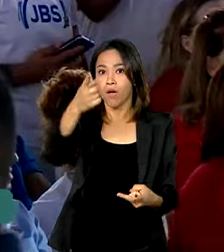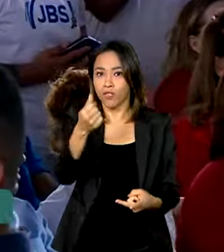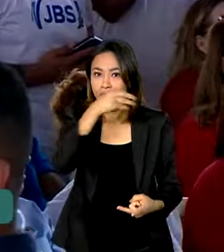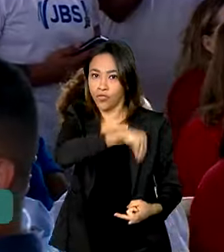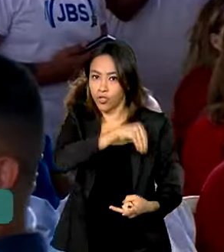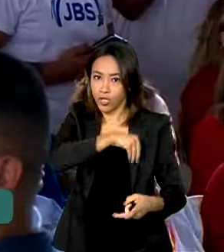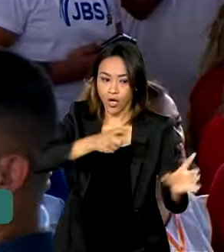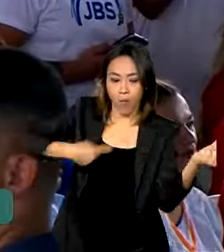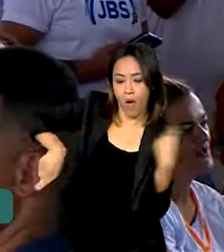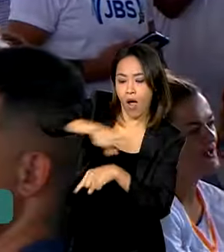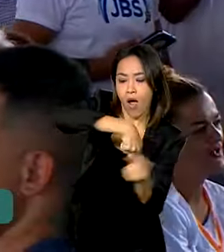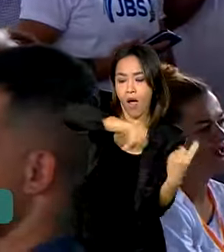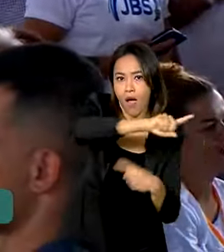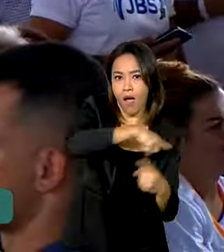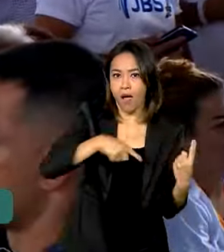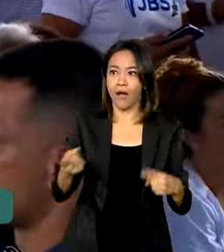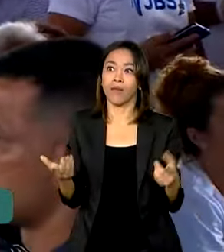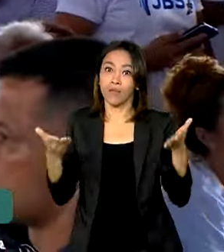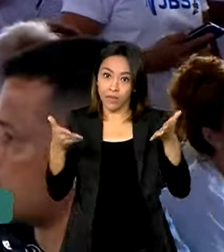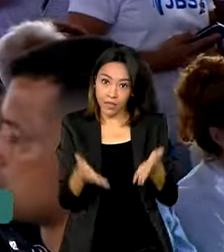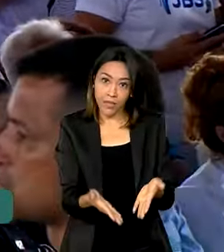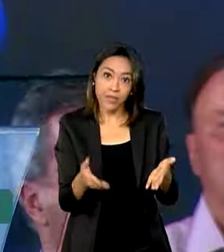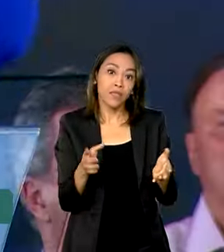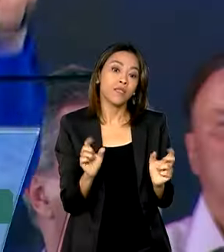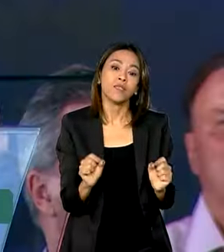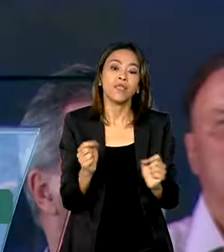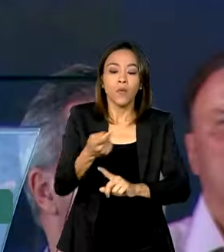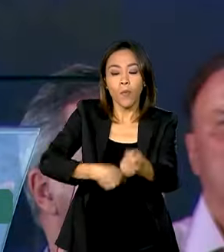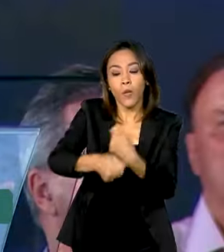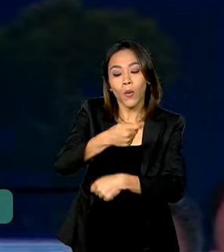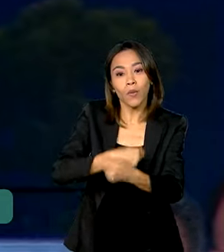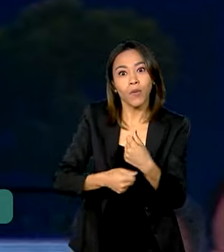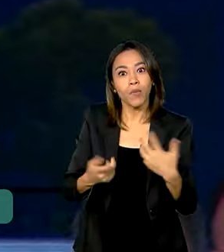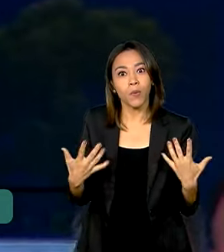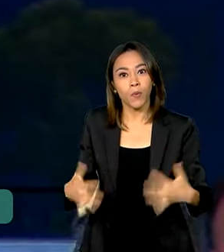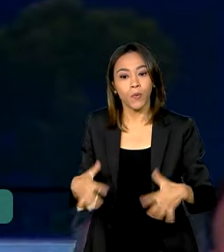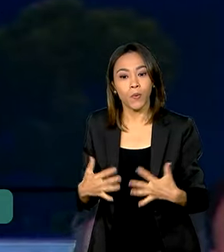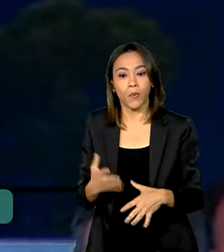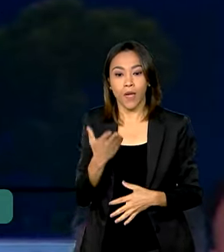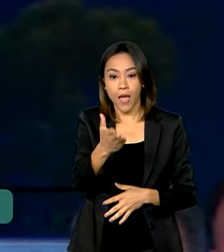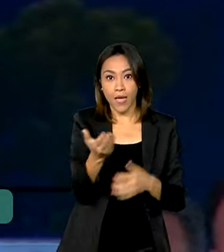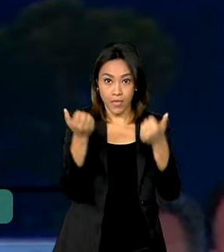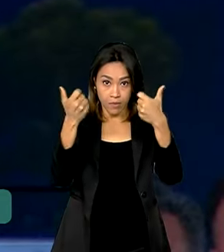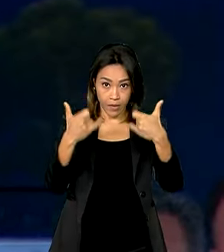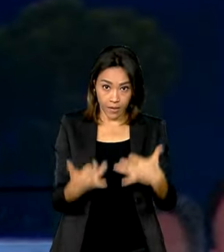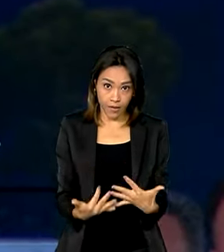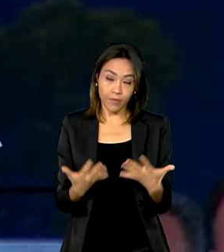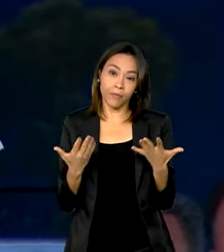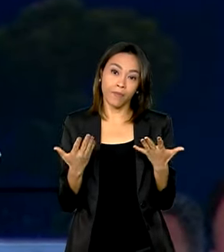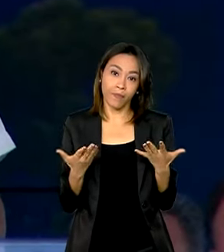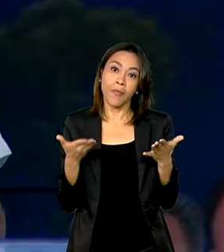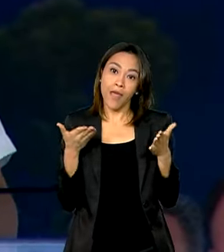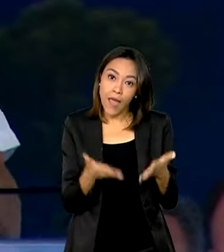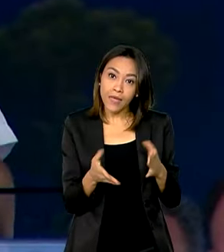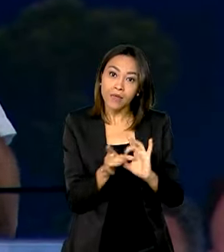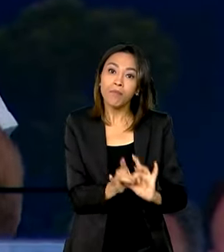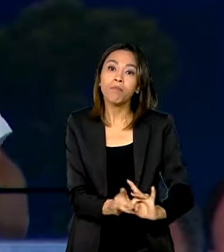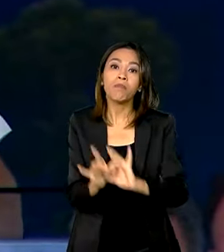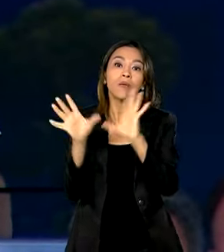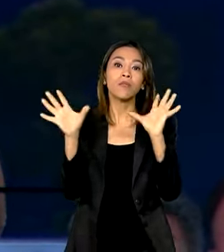consequentemente, mais emprego sendo gerado numa economia circular. Essa habilitação gera